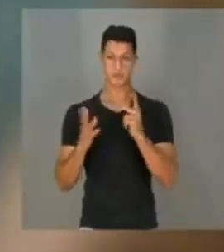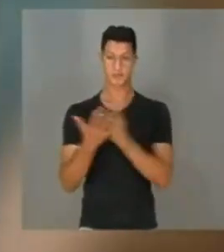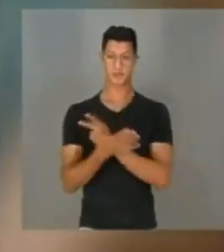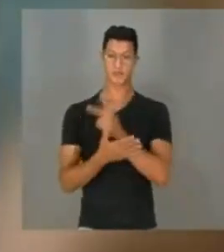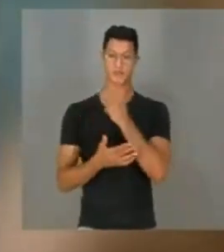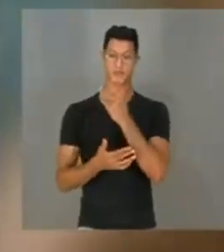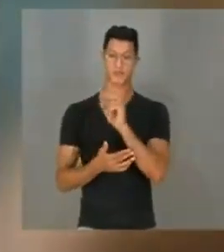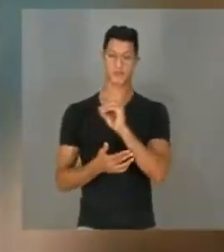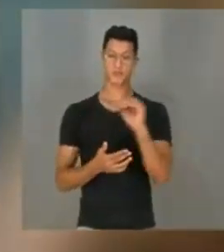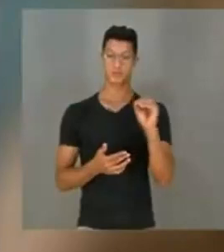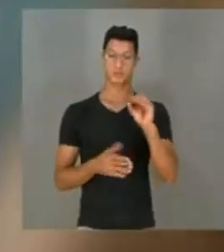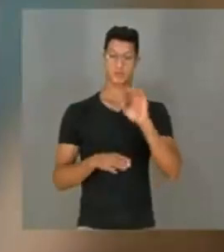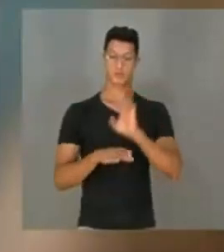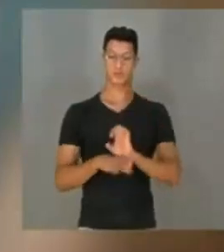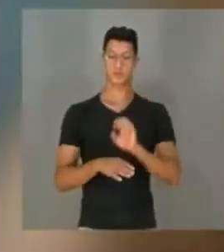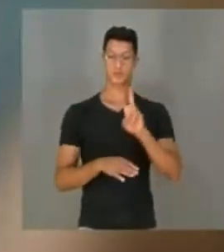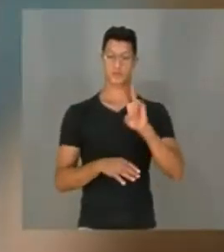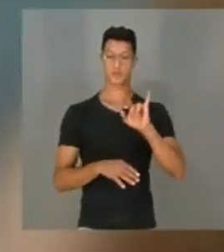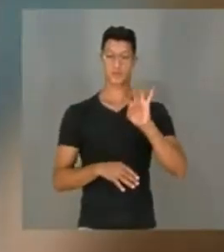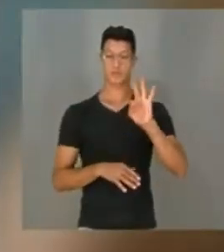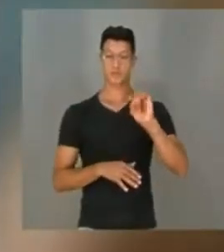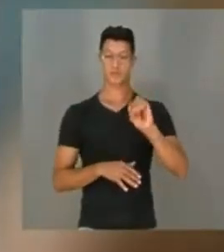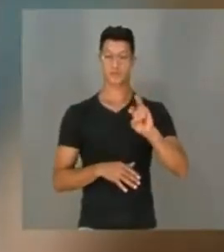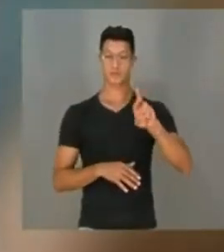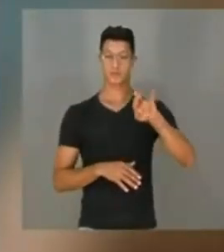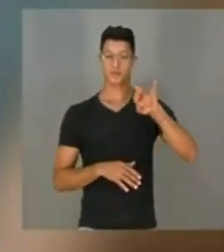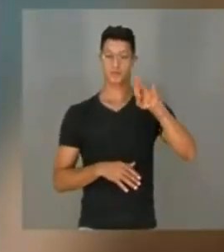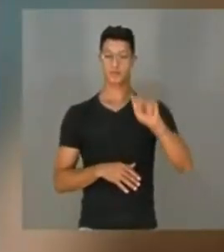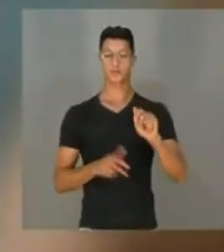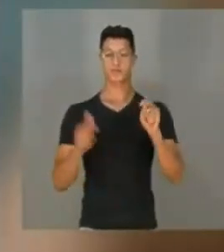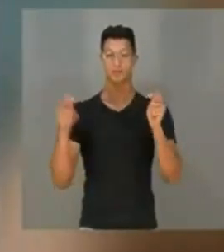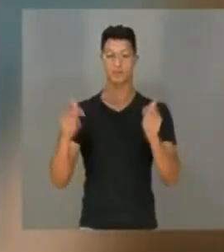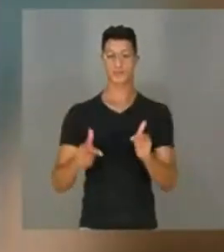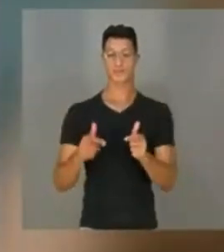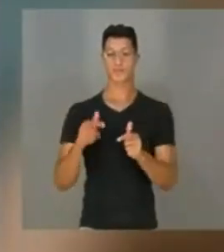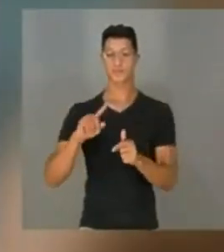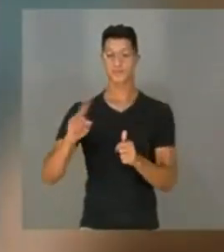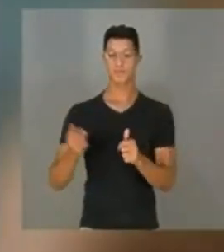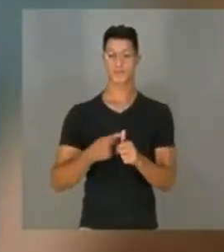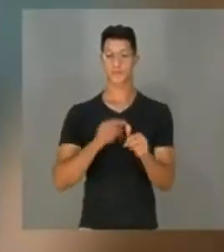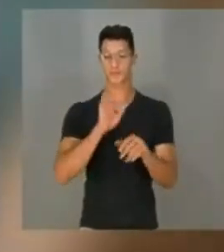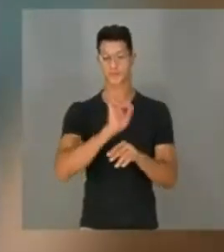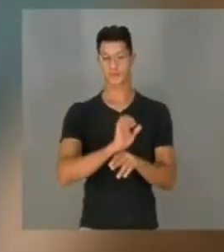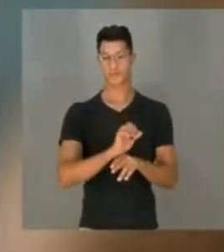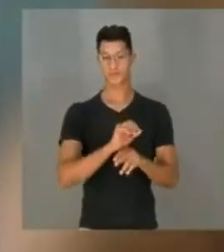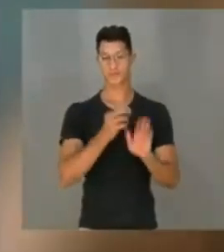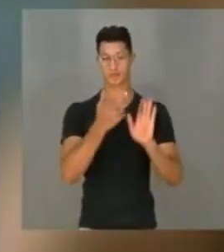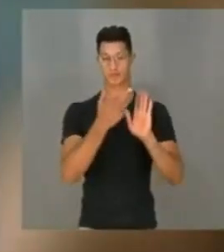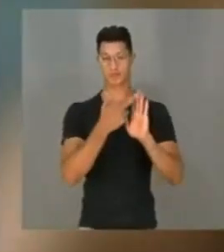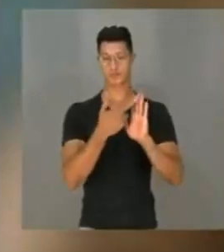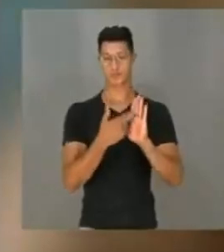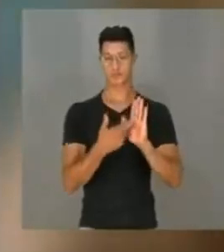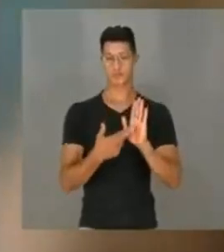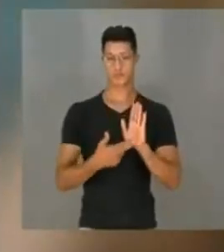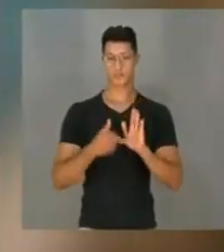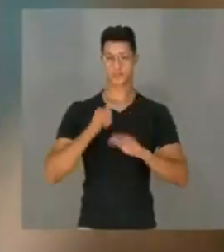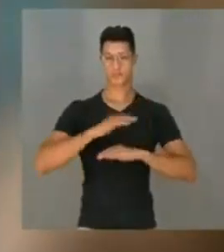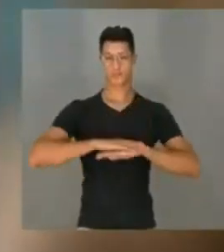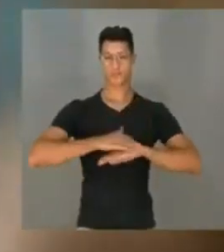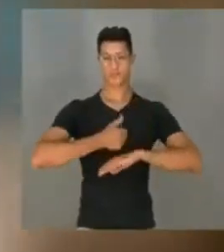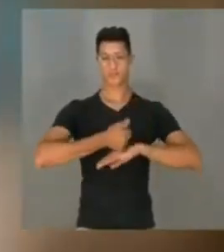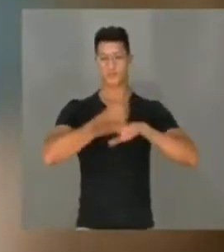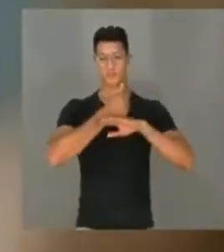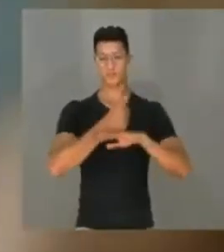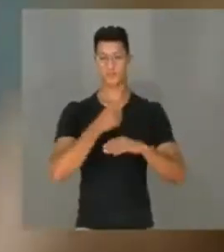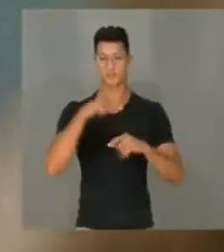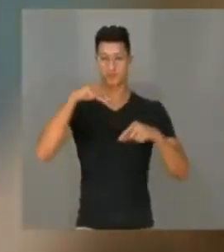em 2000 no estado de Vitória, onde foi o primeiro estado a regulamentar a prática da